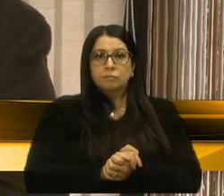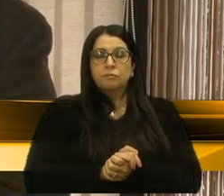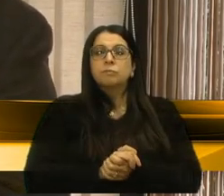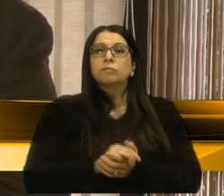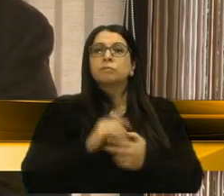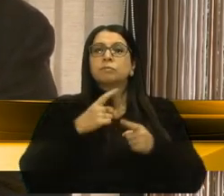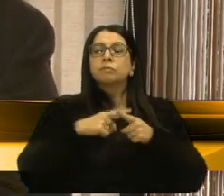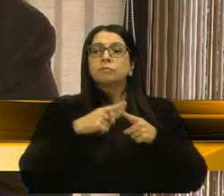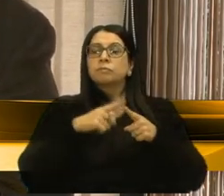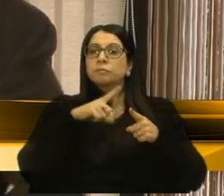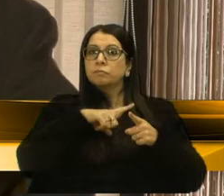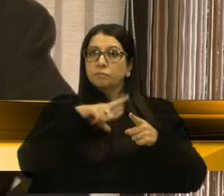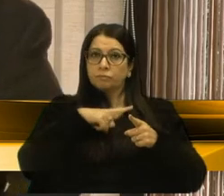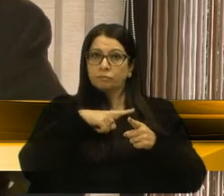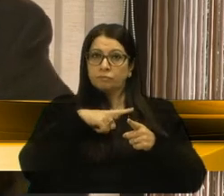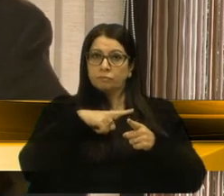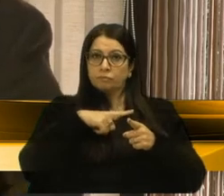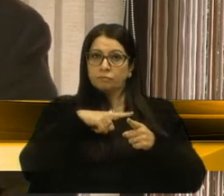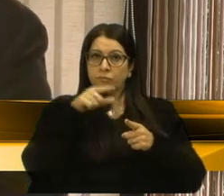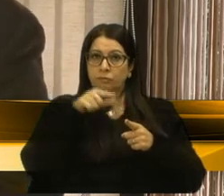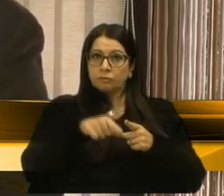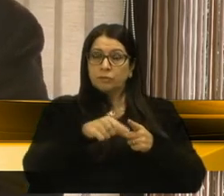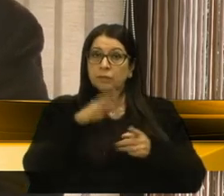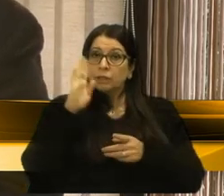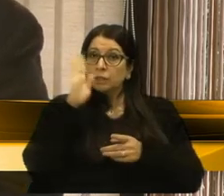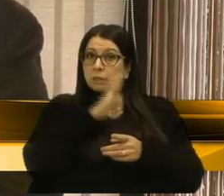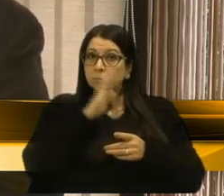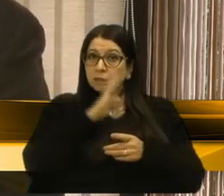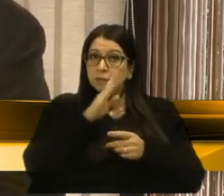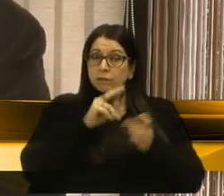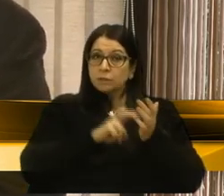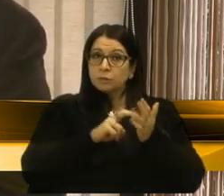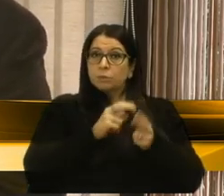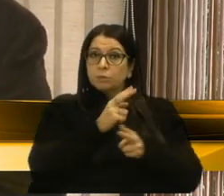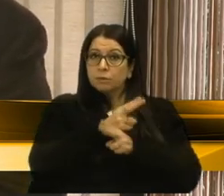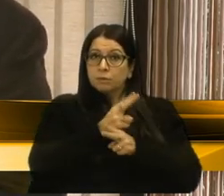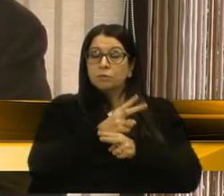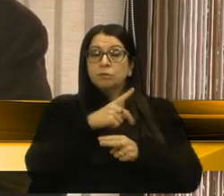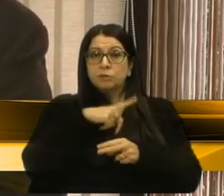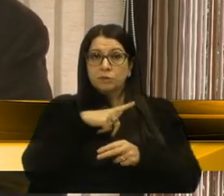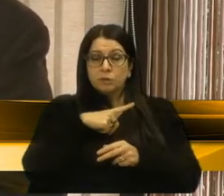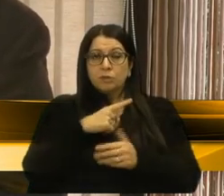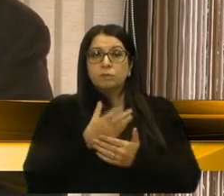quando teve essa rapidez da caixa, dizendo que tinha